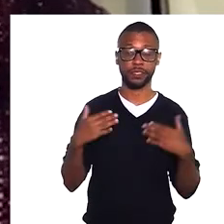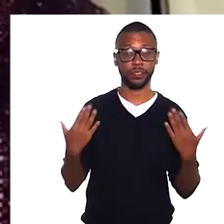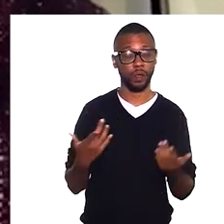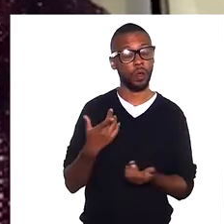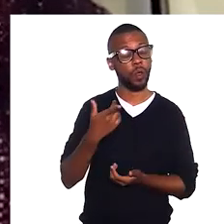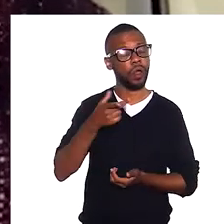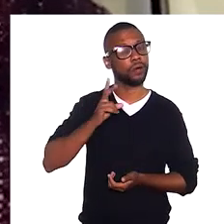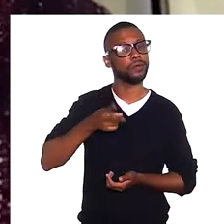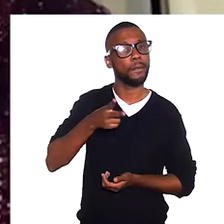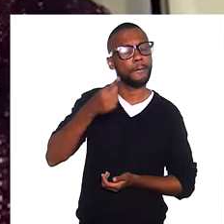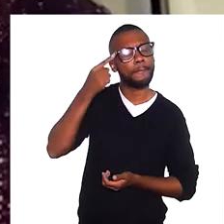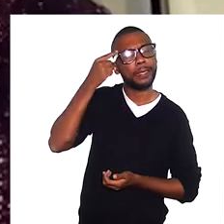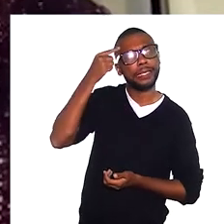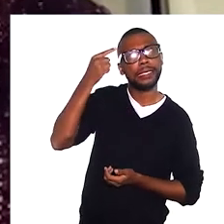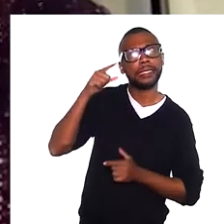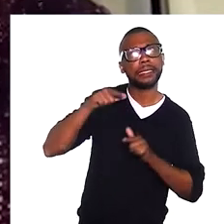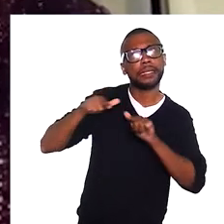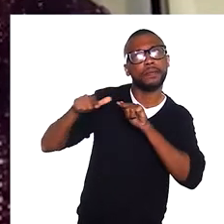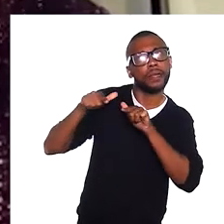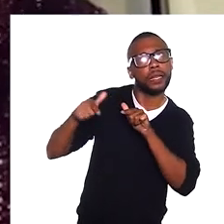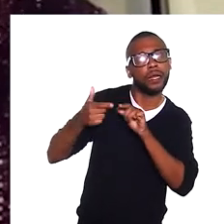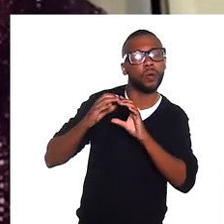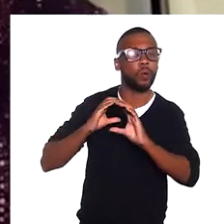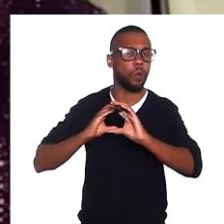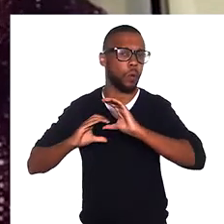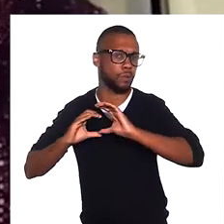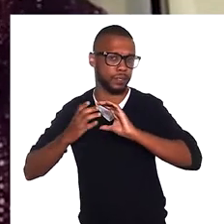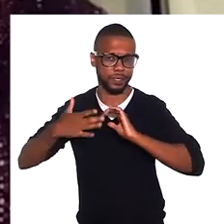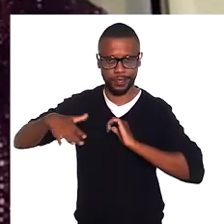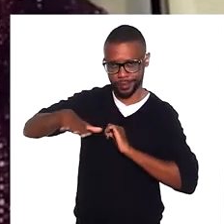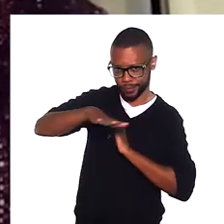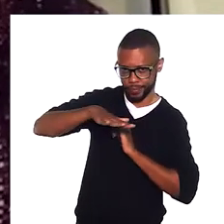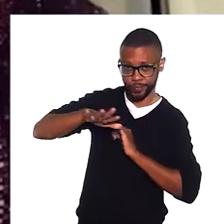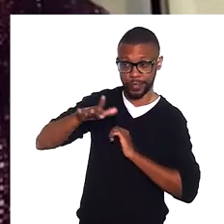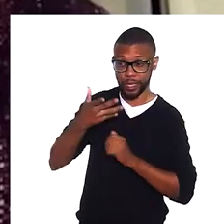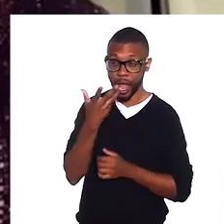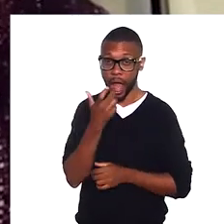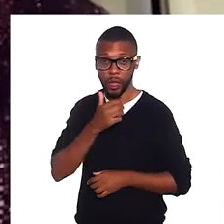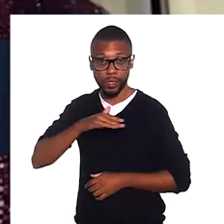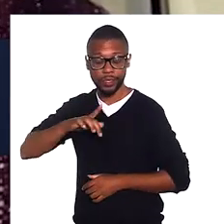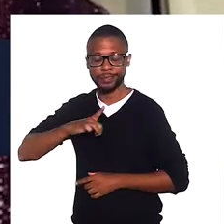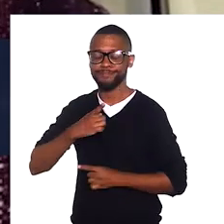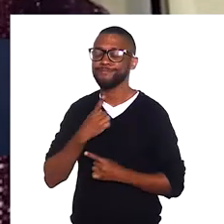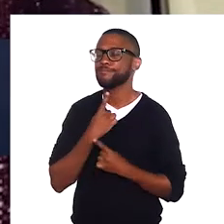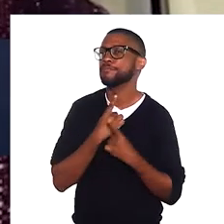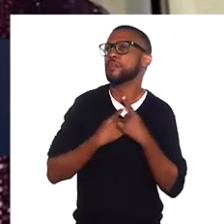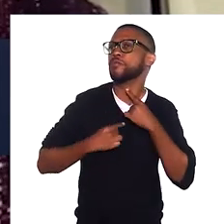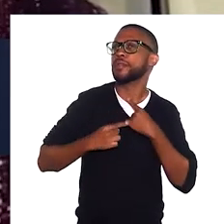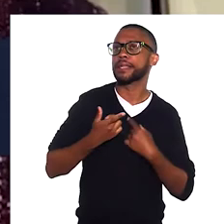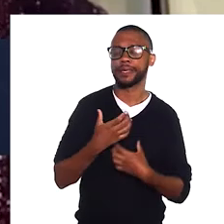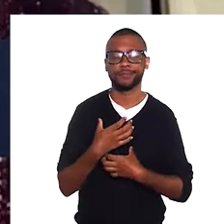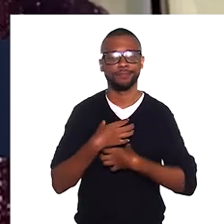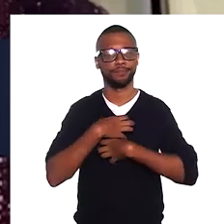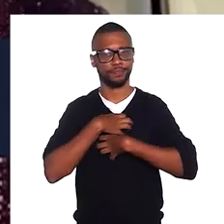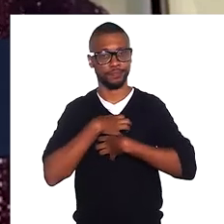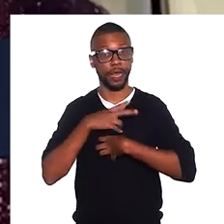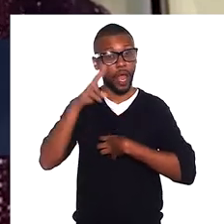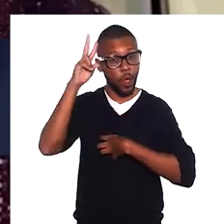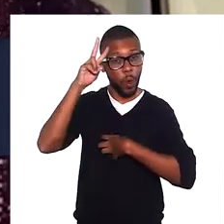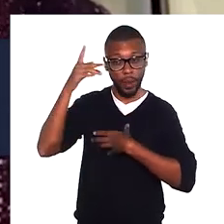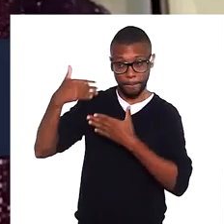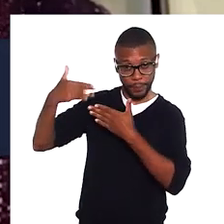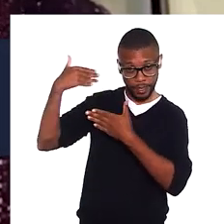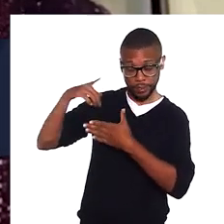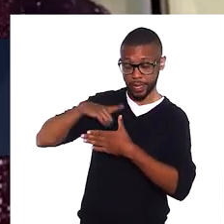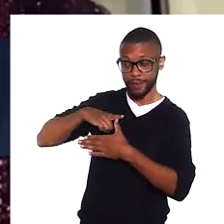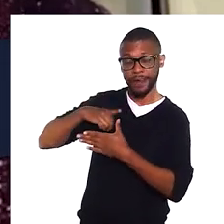pensei em trabalhar com alguma coisa com comunicação. Acho que desde adolescente eu tinha esse desejo, essa vontade. E eu lembro